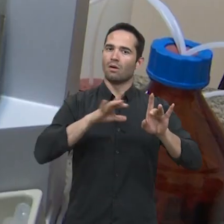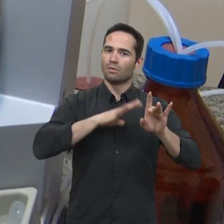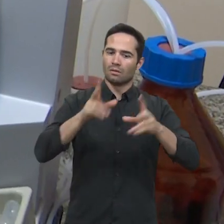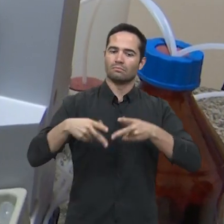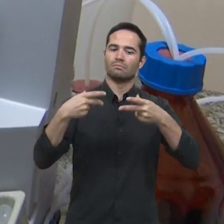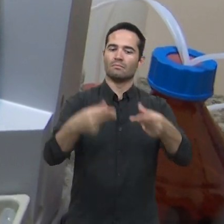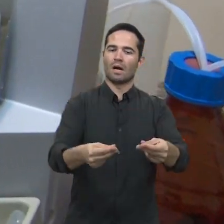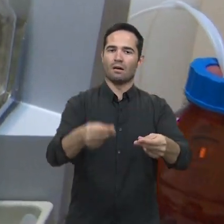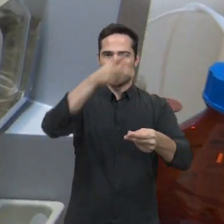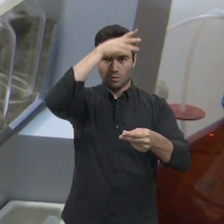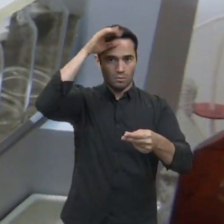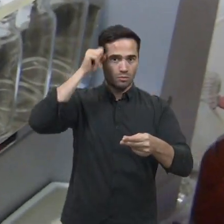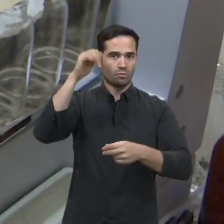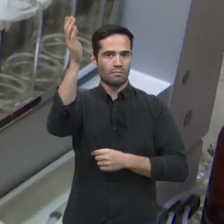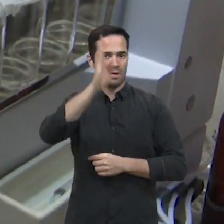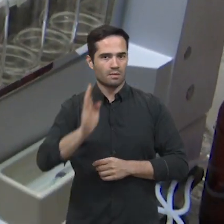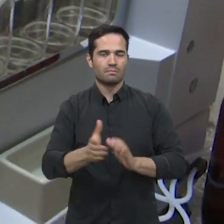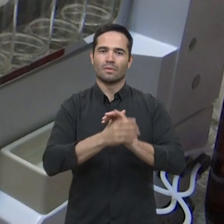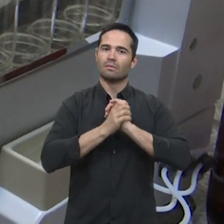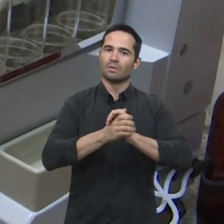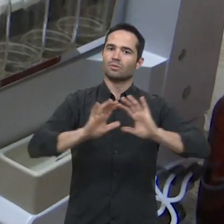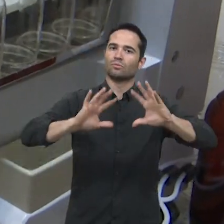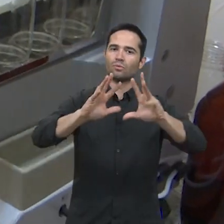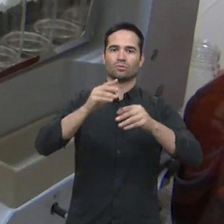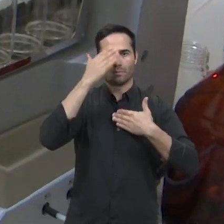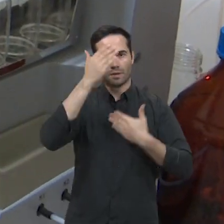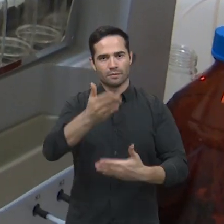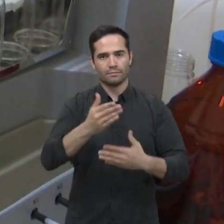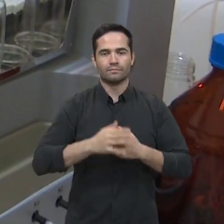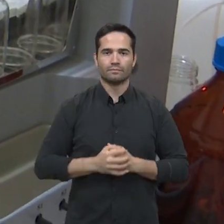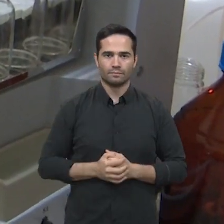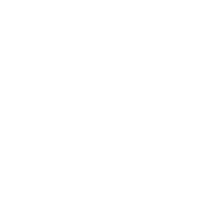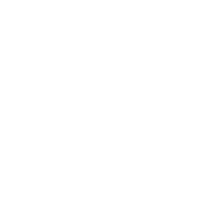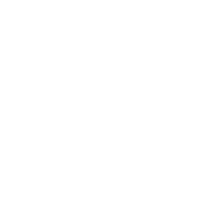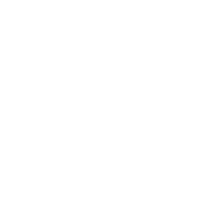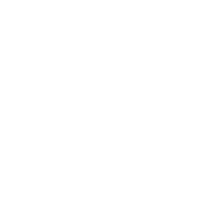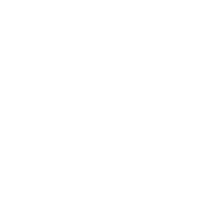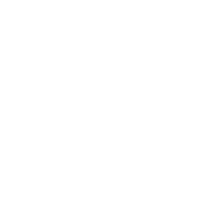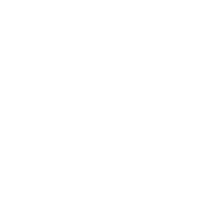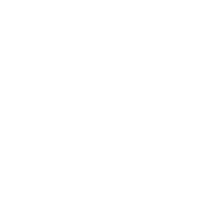pérola, como um grande tesouro de Mato Grosso do Sul e do Brasil. Parabéns a todos e muito obrigada.